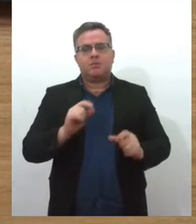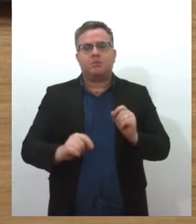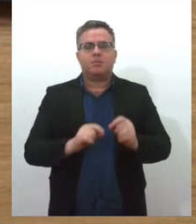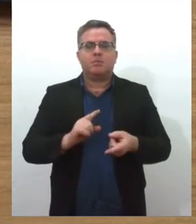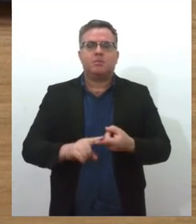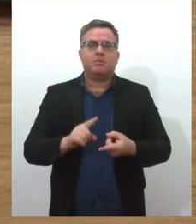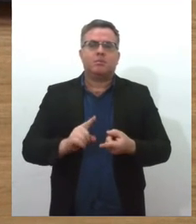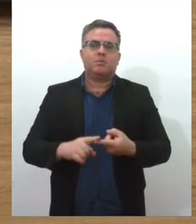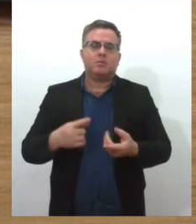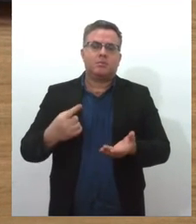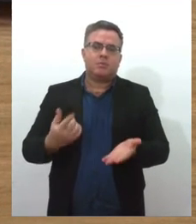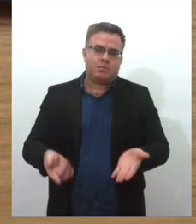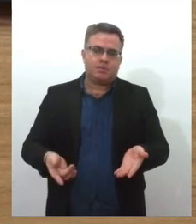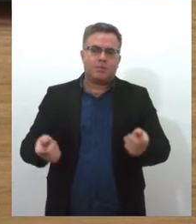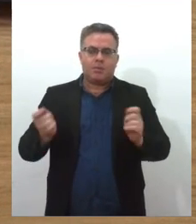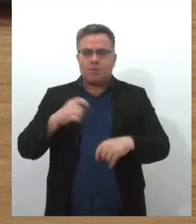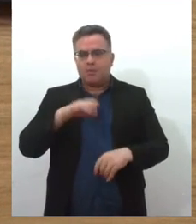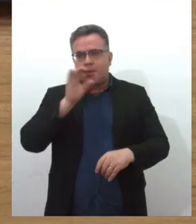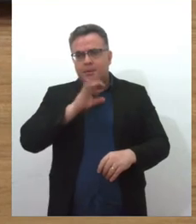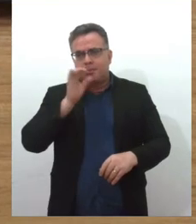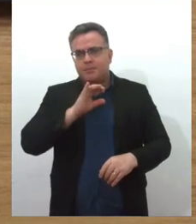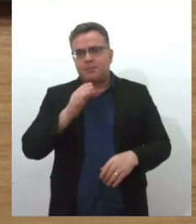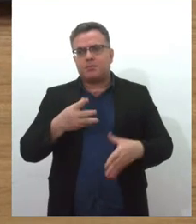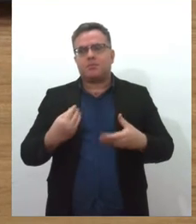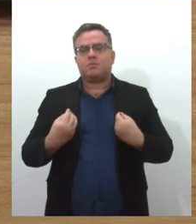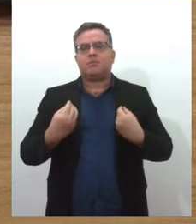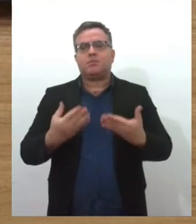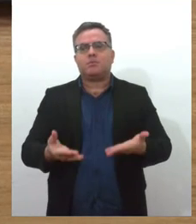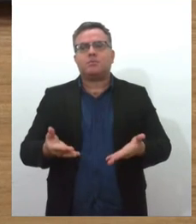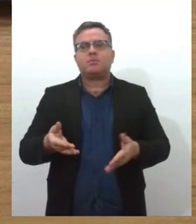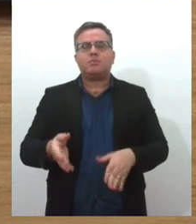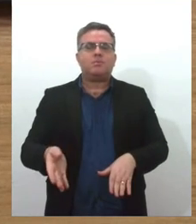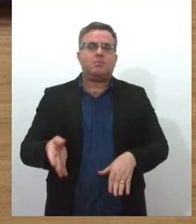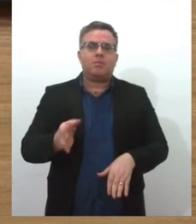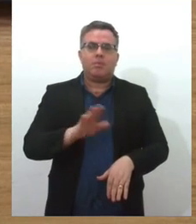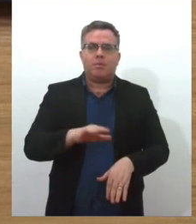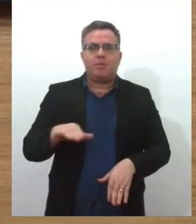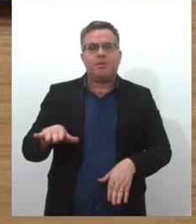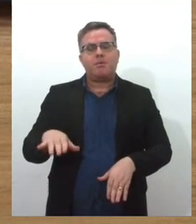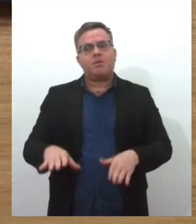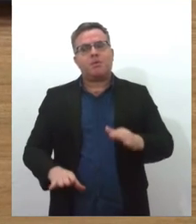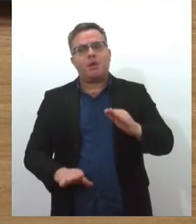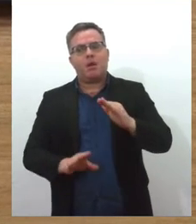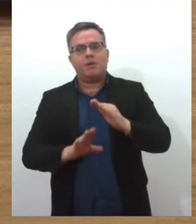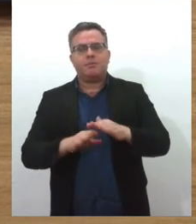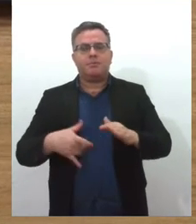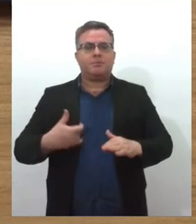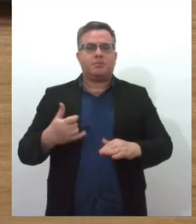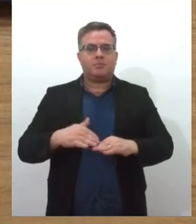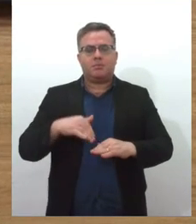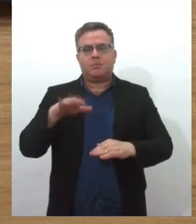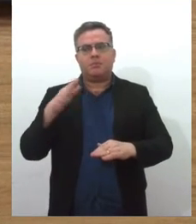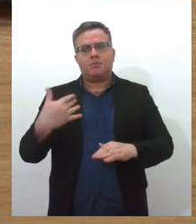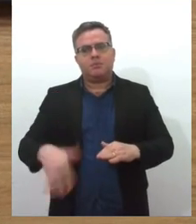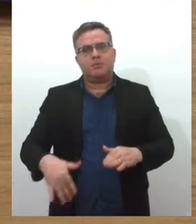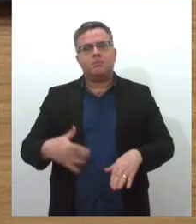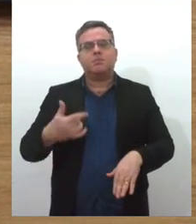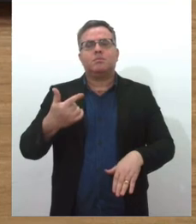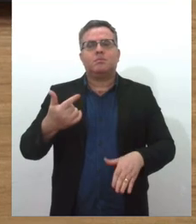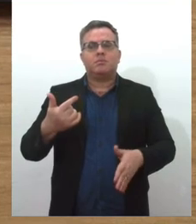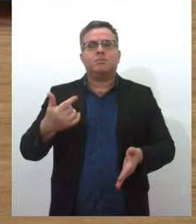efetuam atendimentos de primeira via para menores e maiores de idade, assim como de segunda via para